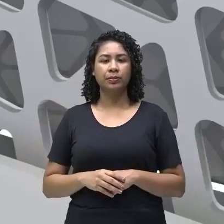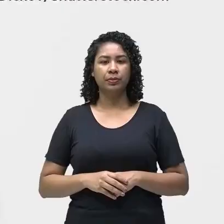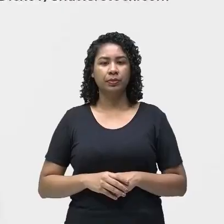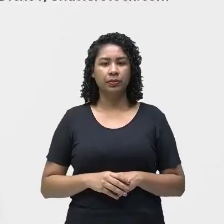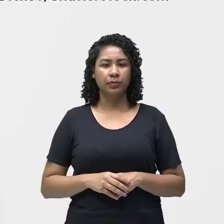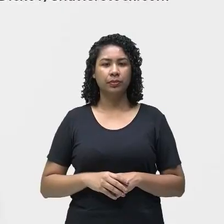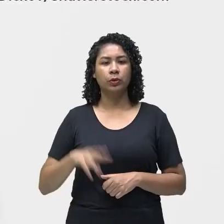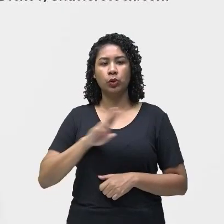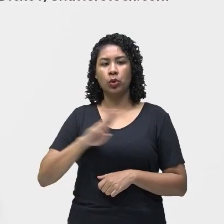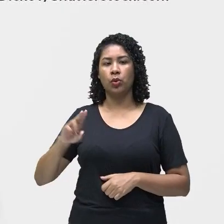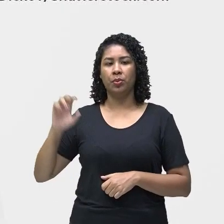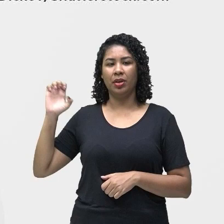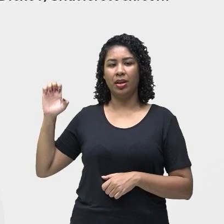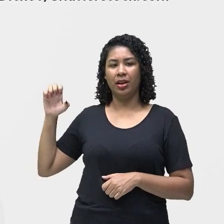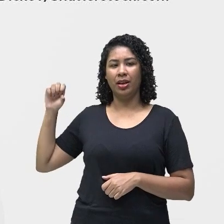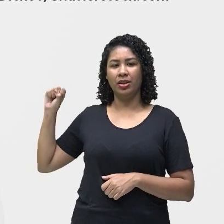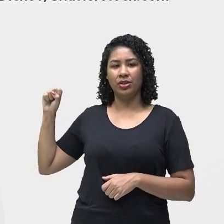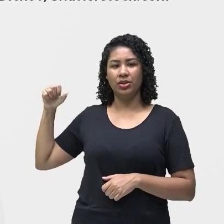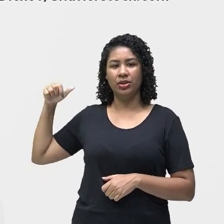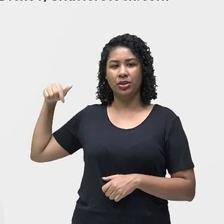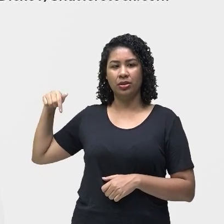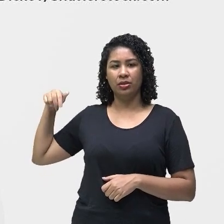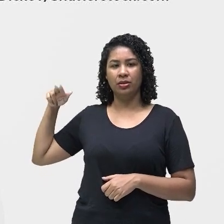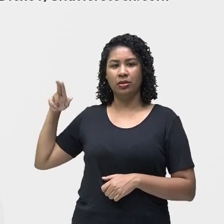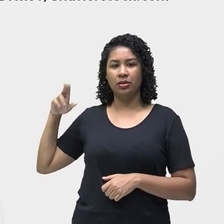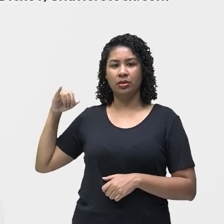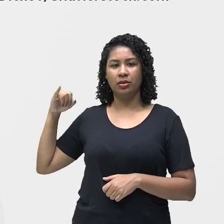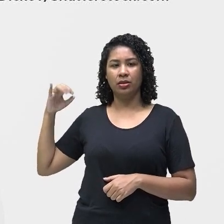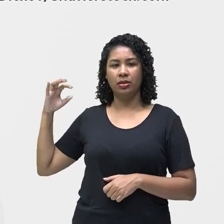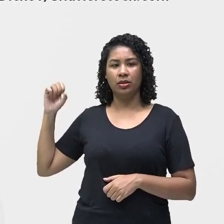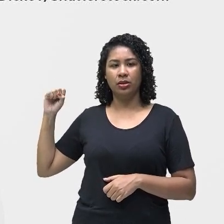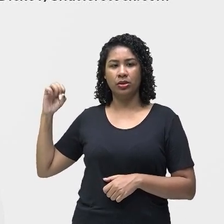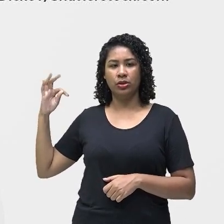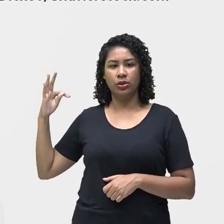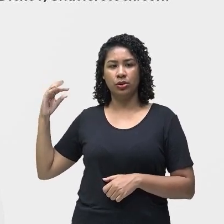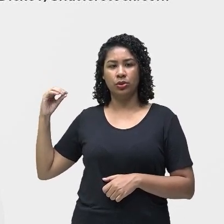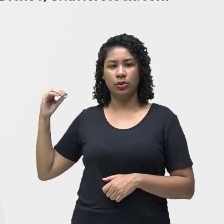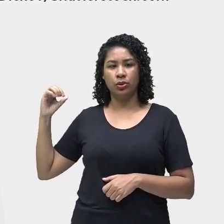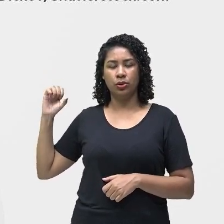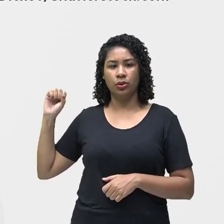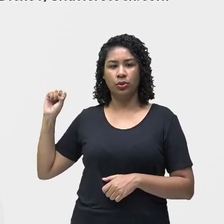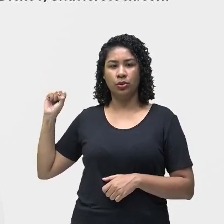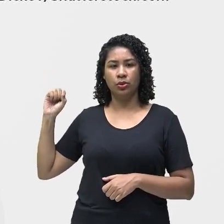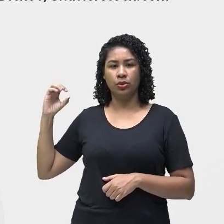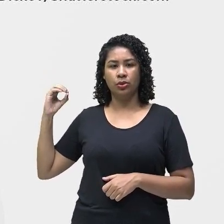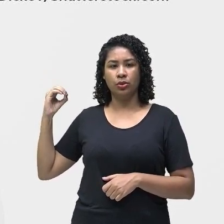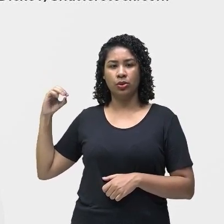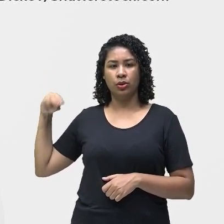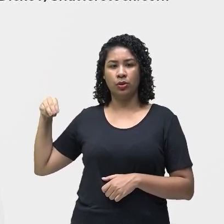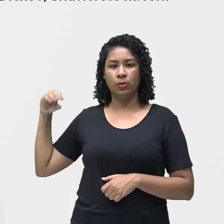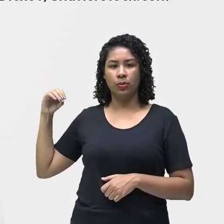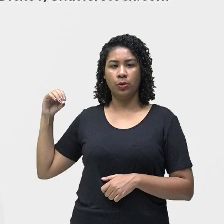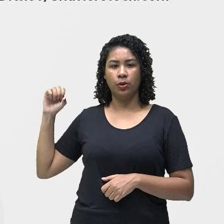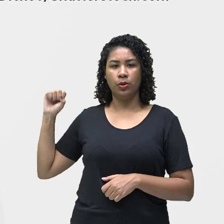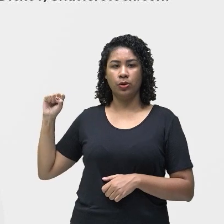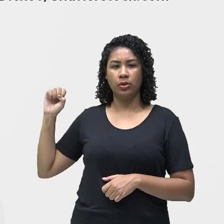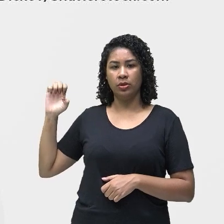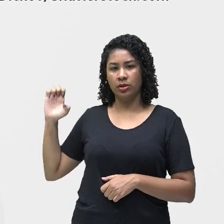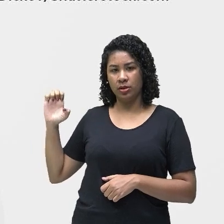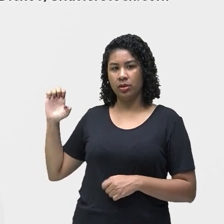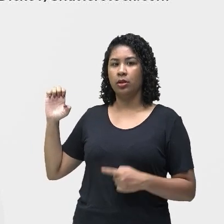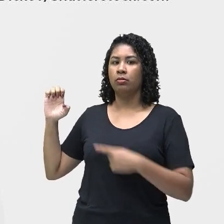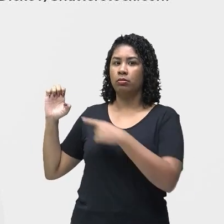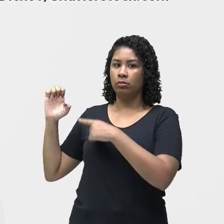extossomose. Observem que essas doenças estão relacionadas com saneamento básico, com a